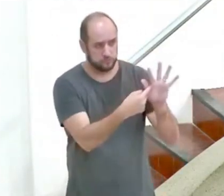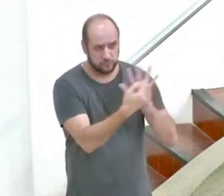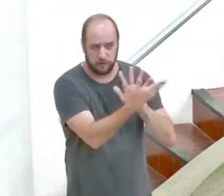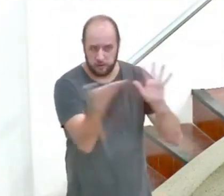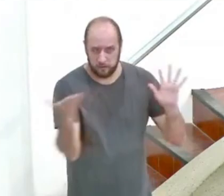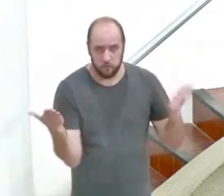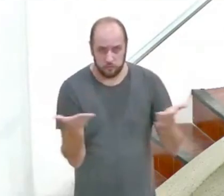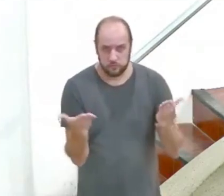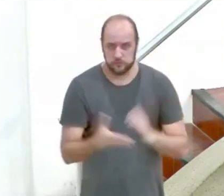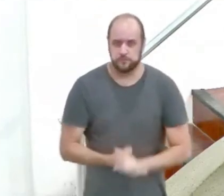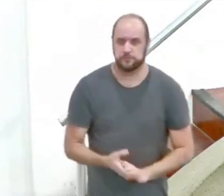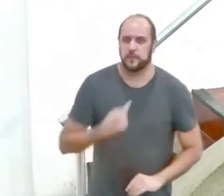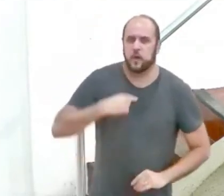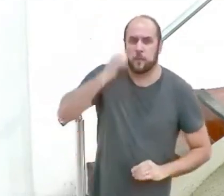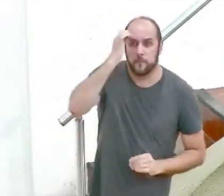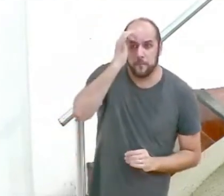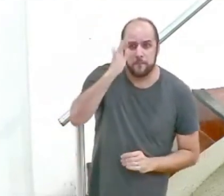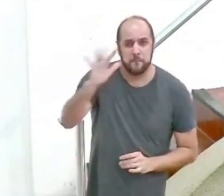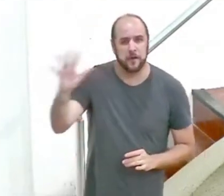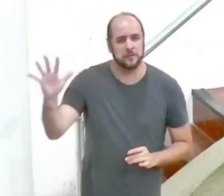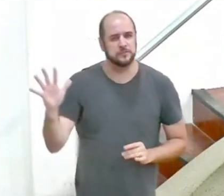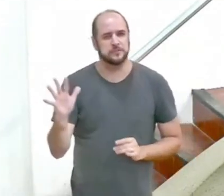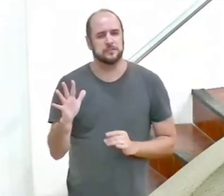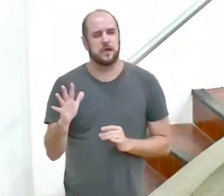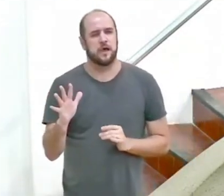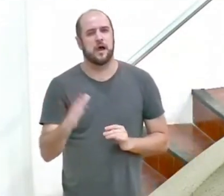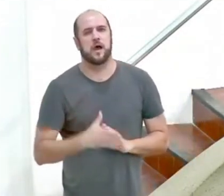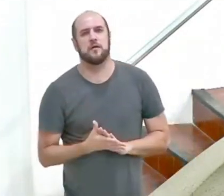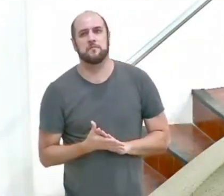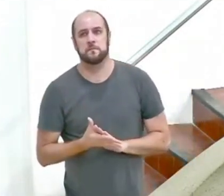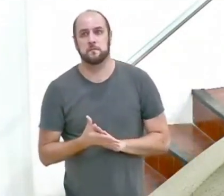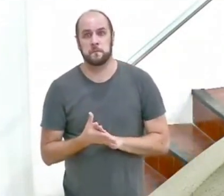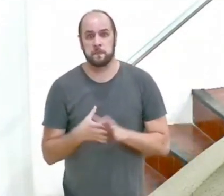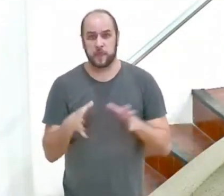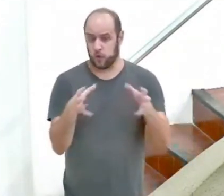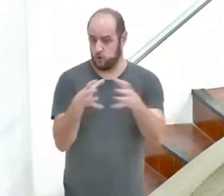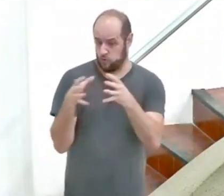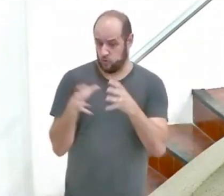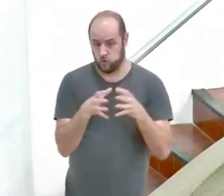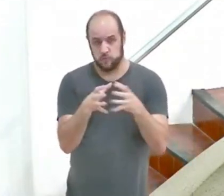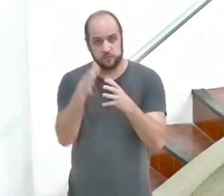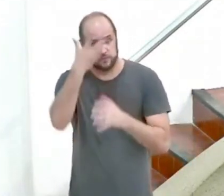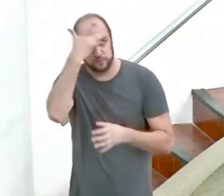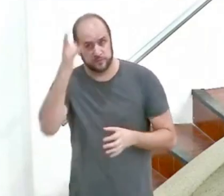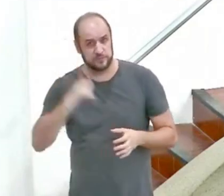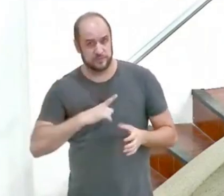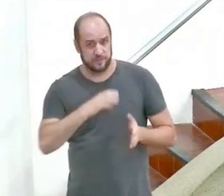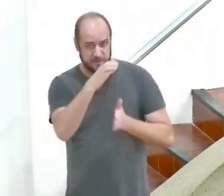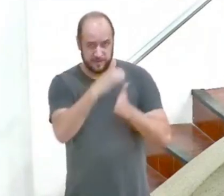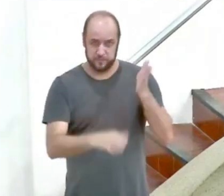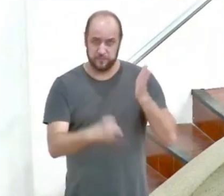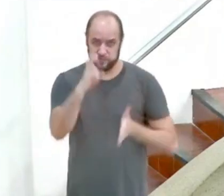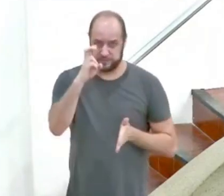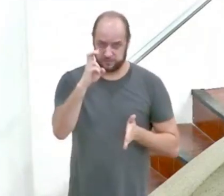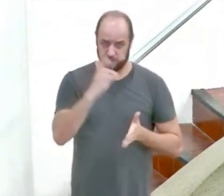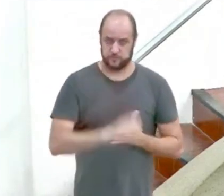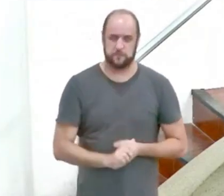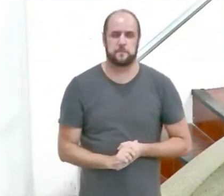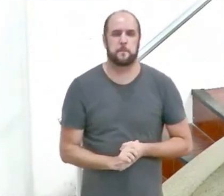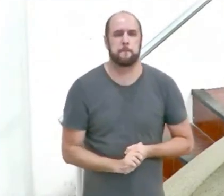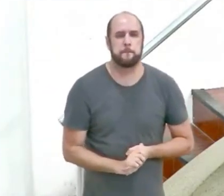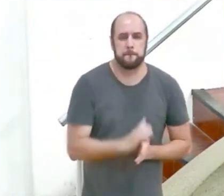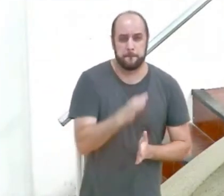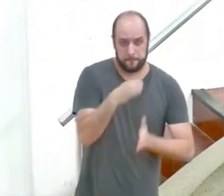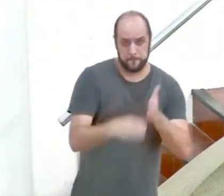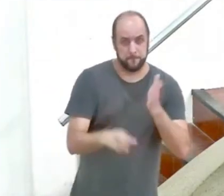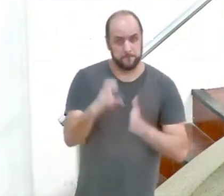eu gosto de imaginá-las seguindo os grupos de pessoas que estão no capítulo cinco dessa carta no